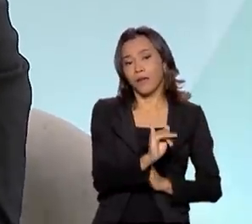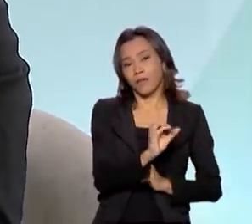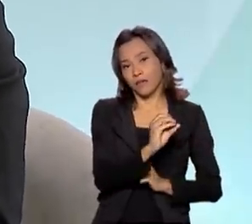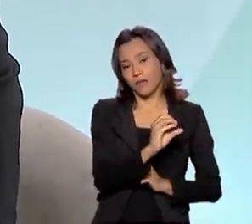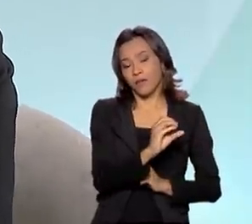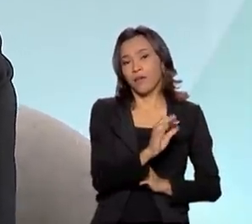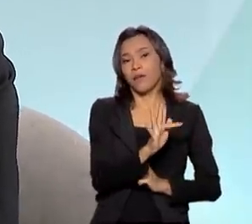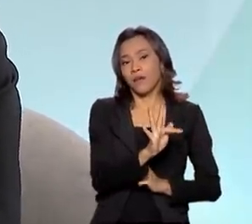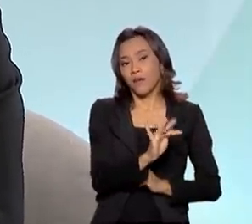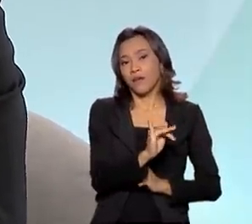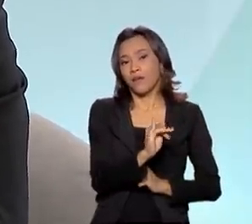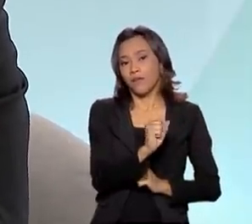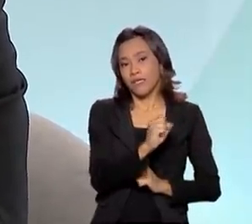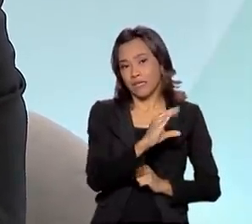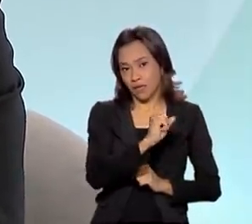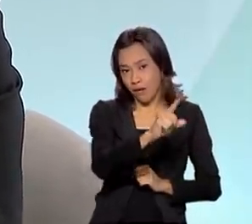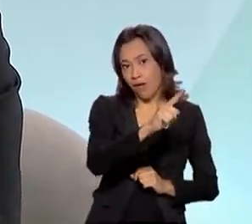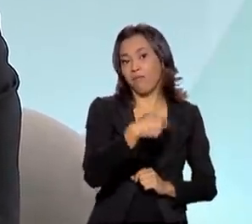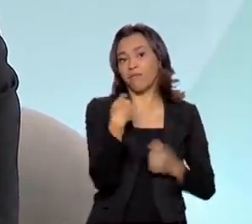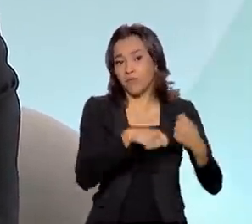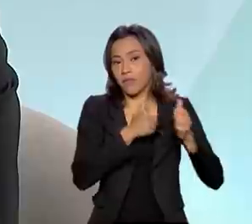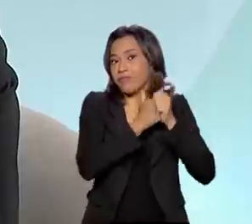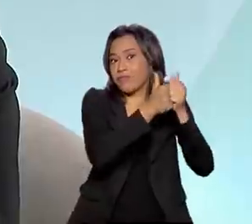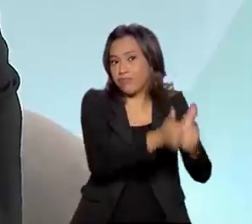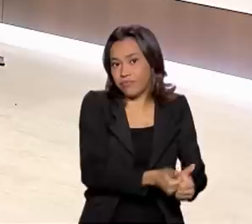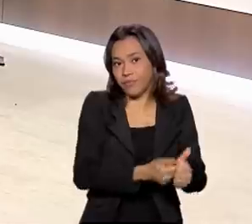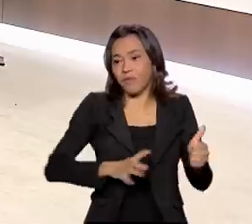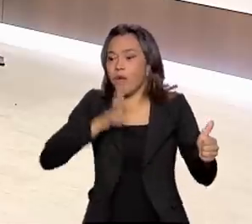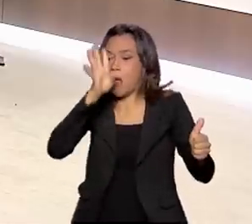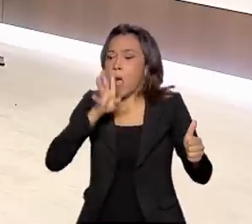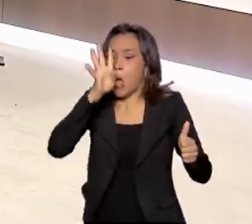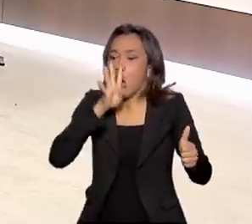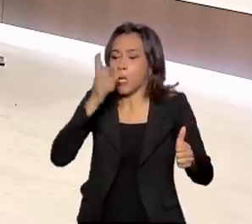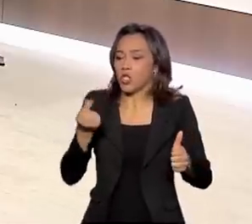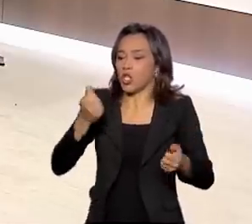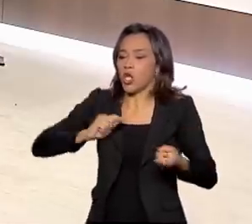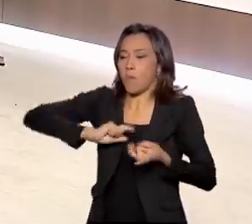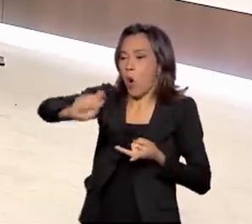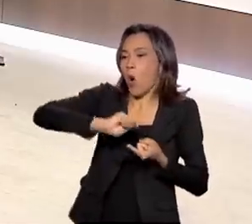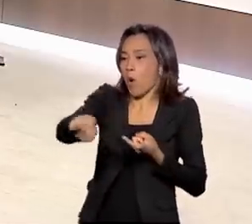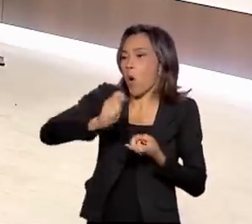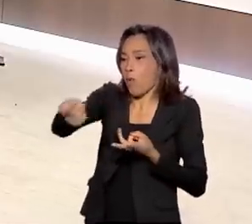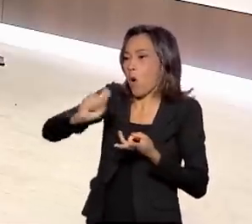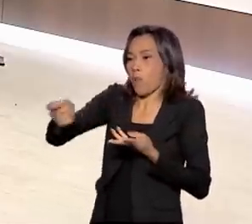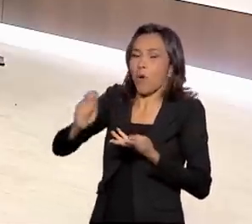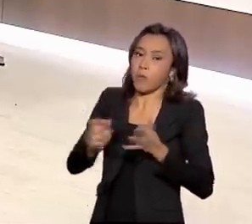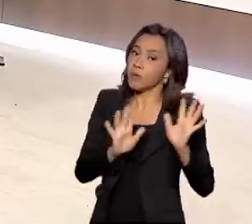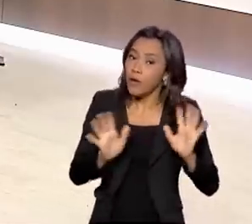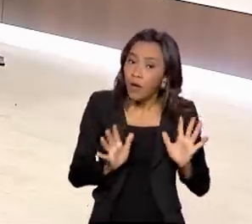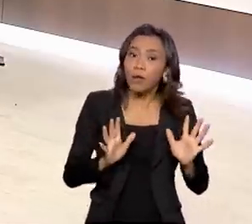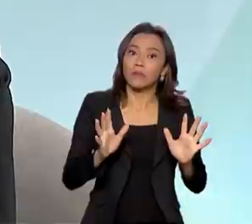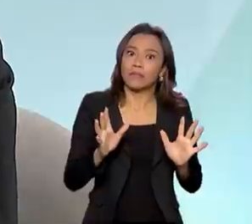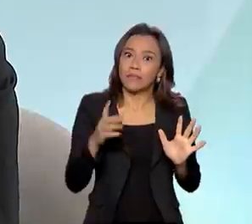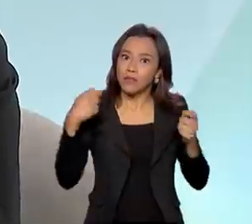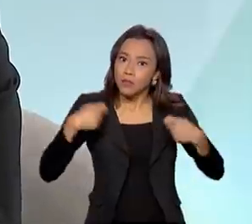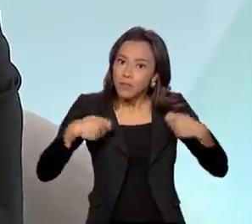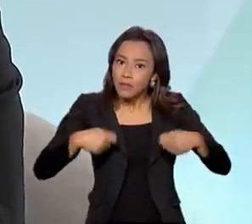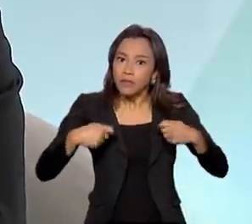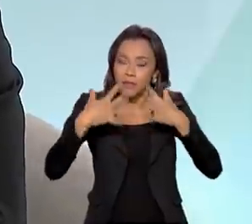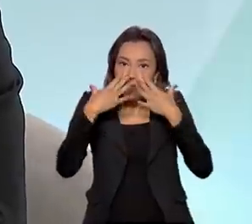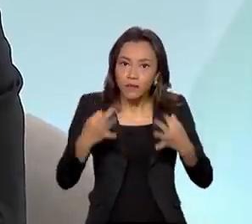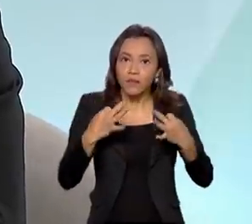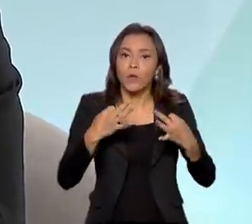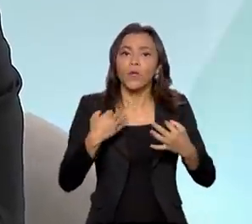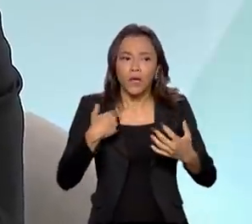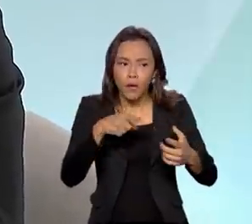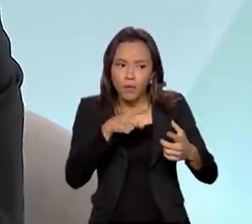que qualquer modificação como essa não é de maneira desenfreada e que mostre que sim, que nós estamos tratando com a necessidade de vários brasileiros. Eu acho